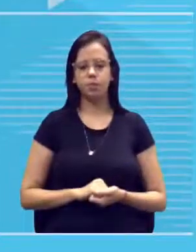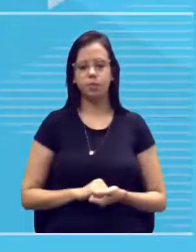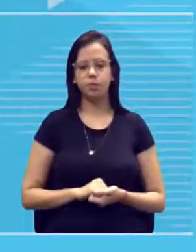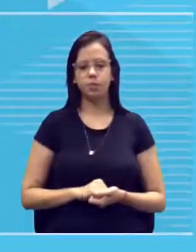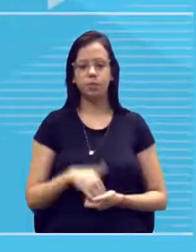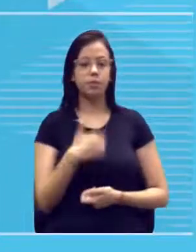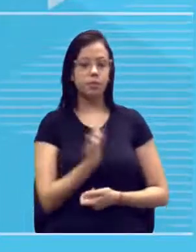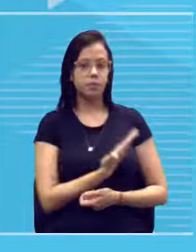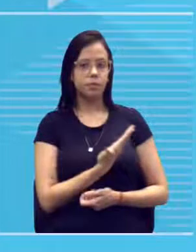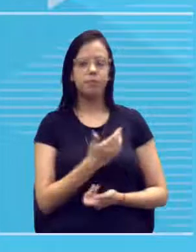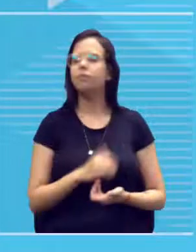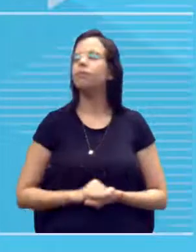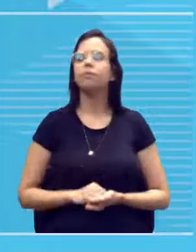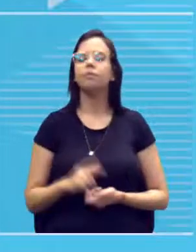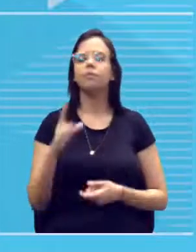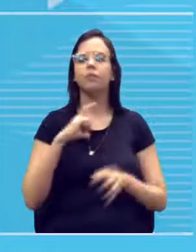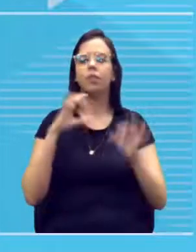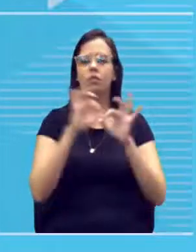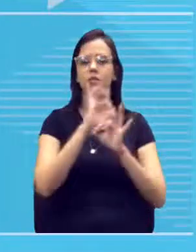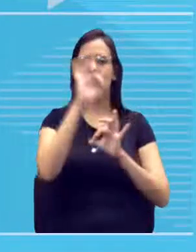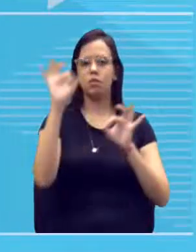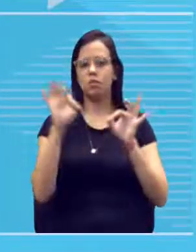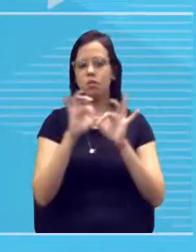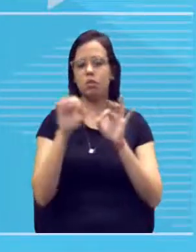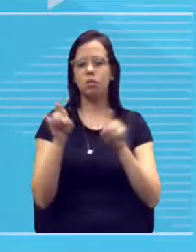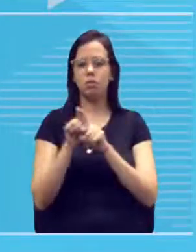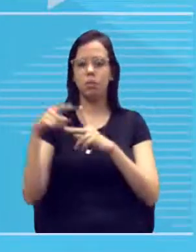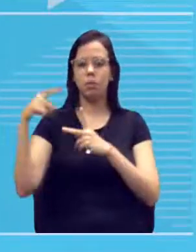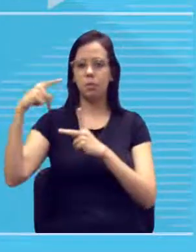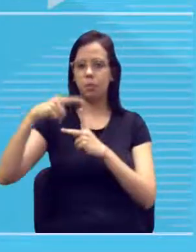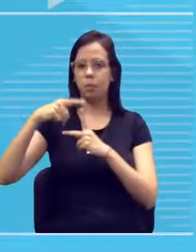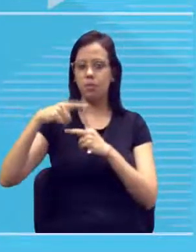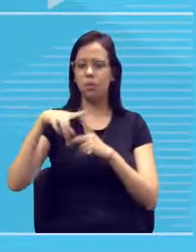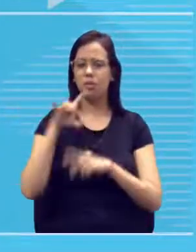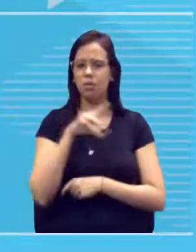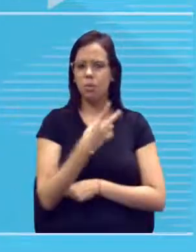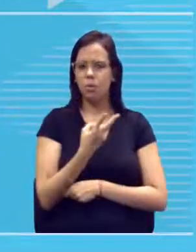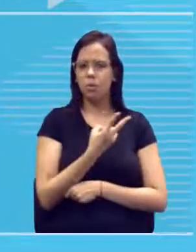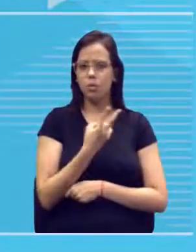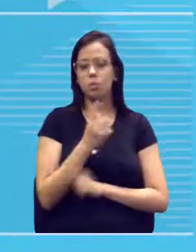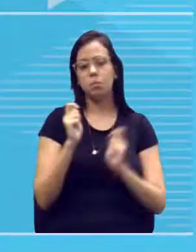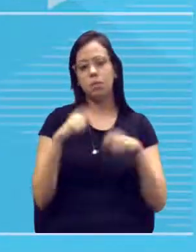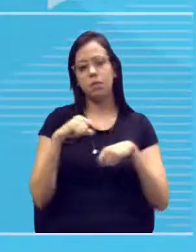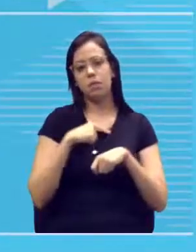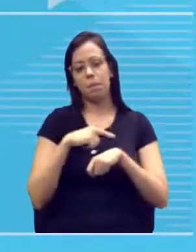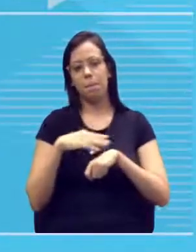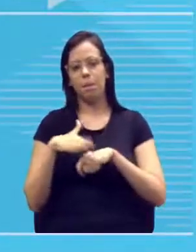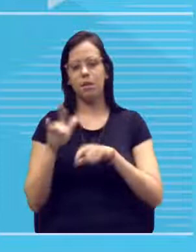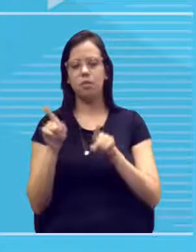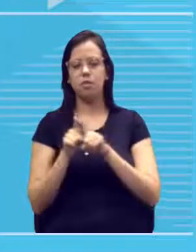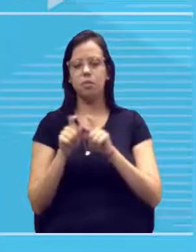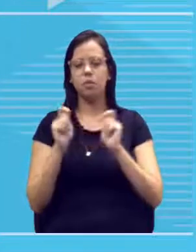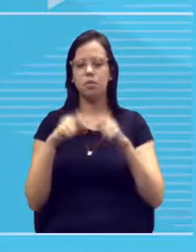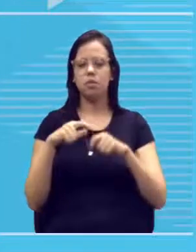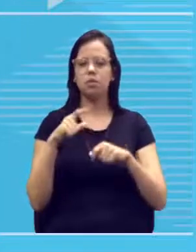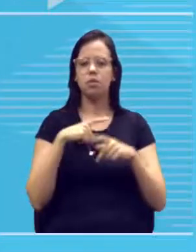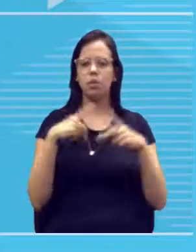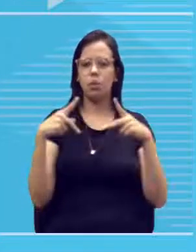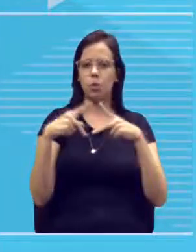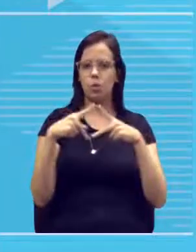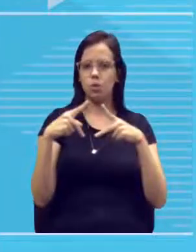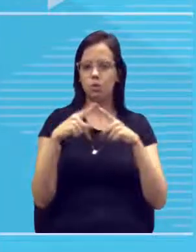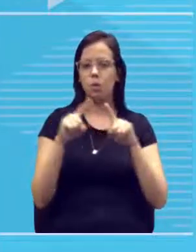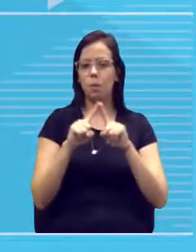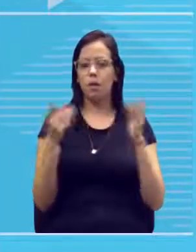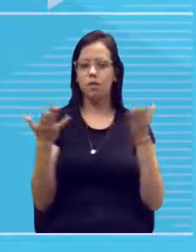Nesse aqui, o círculo e o quadrado, tá? Só tem esses? Podem ter outros também, tá? Podem ter losango, tá? Mas